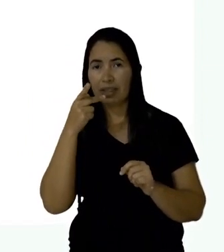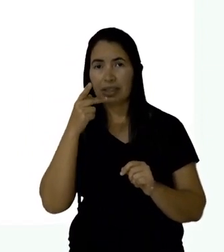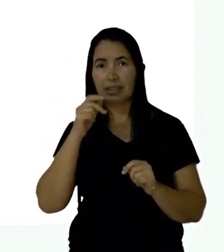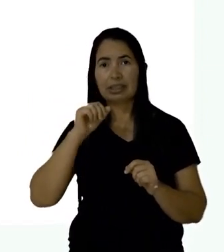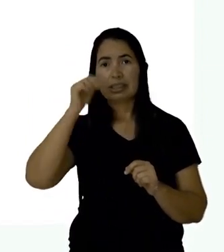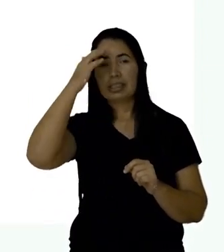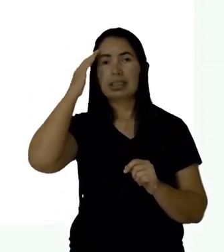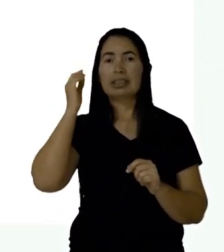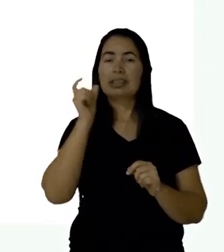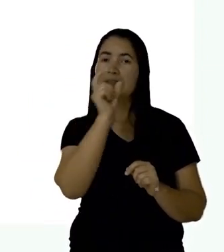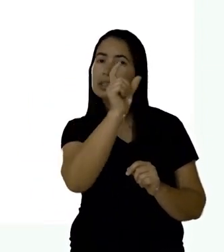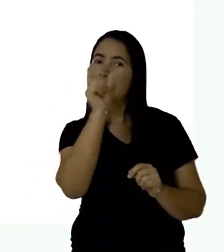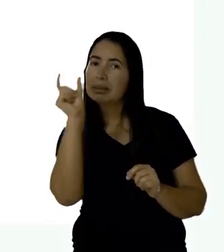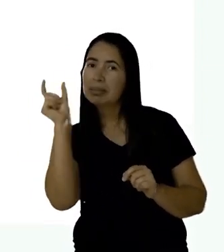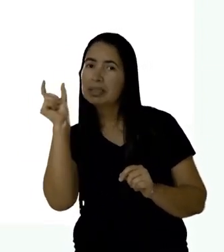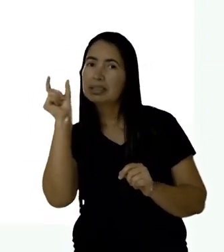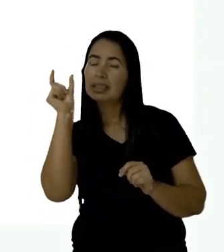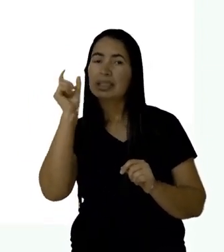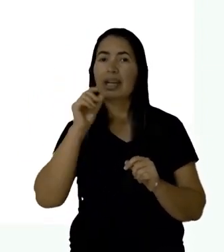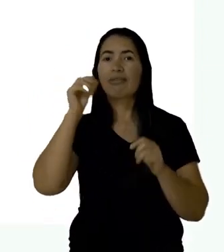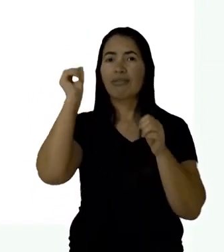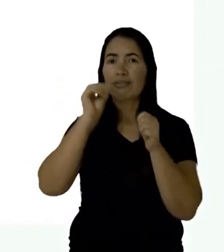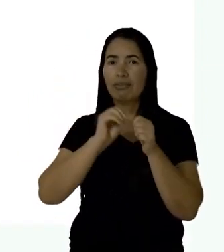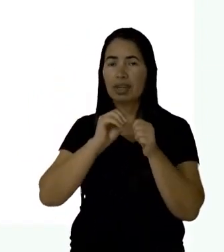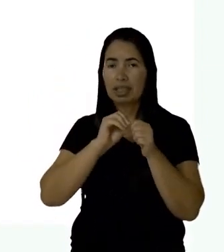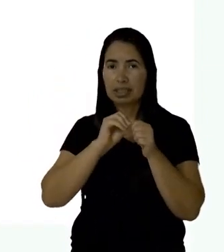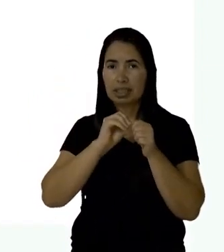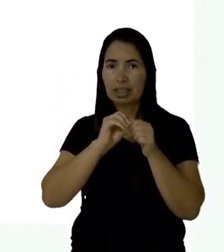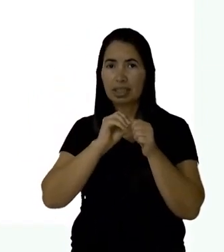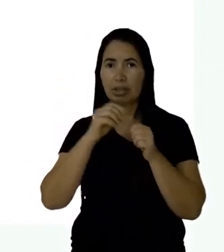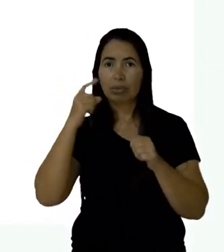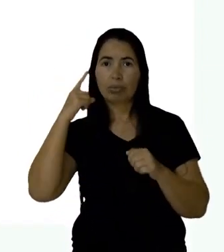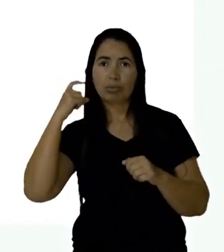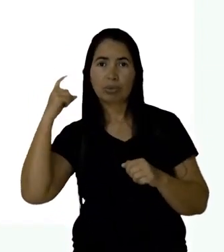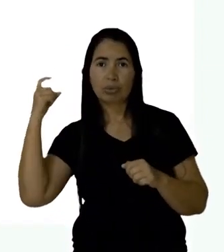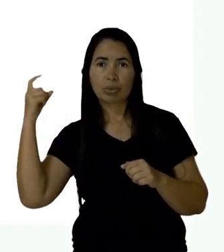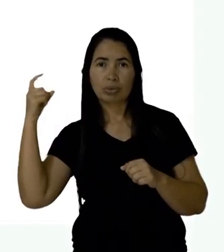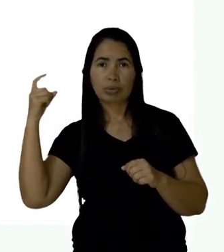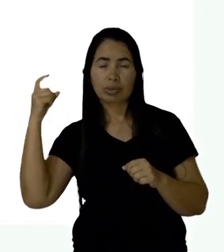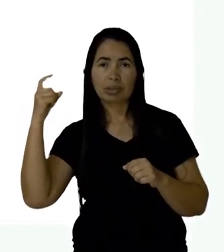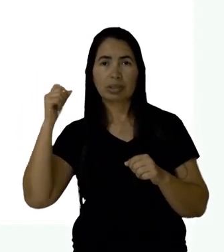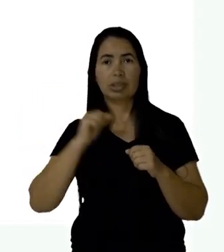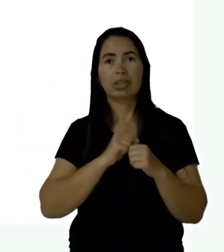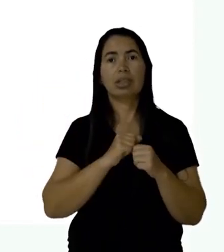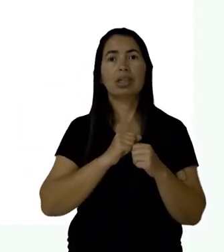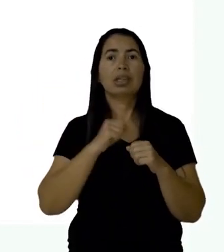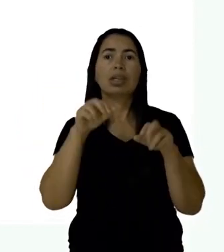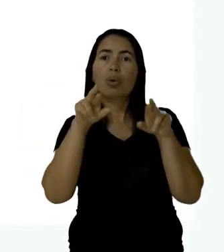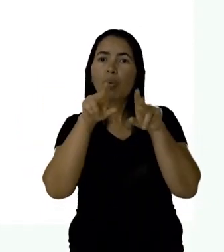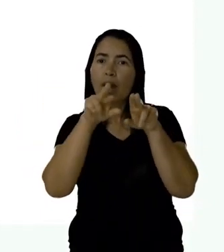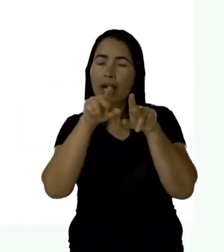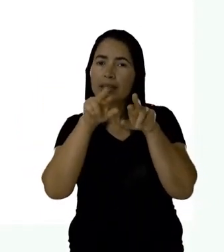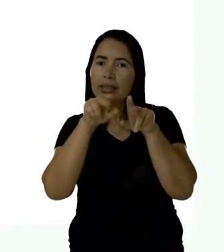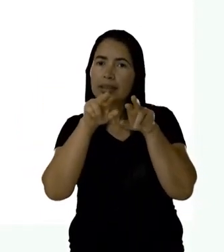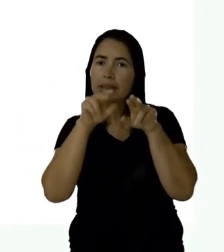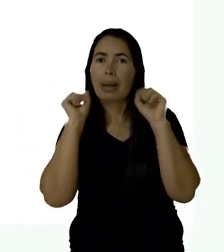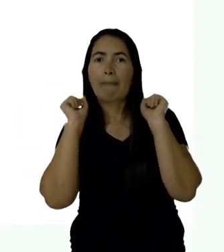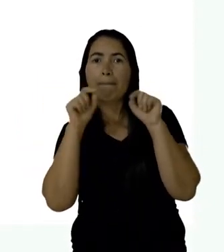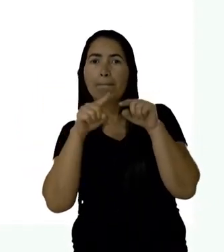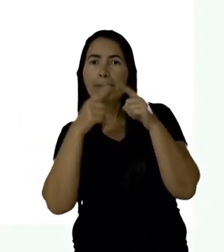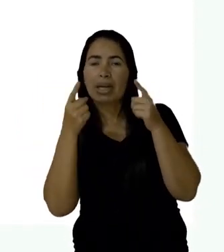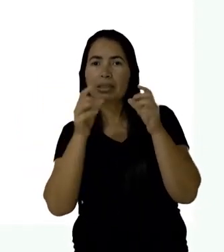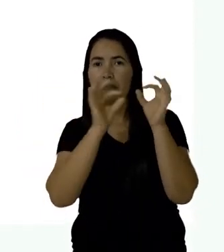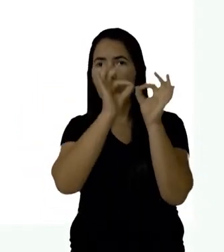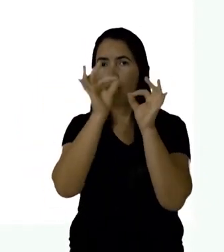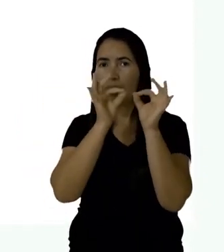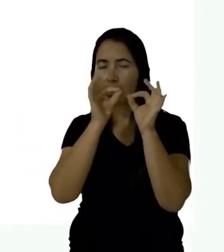até mesmo sílabas formadas pelos mesmos sons, só que em ordens diferentes, como por